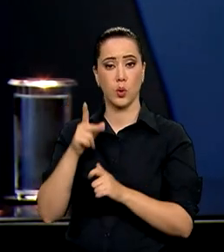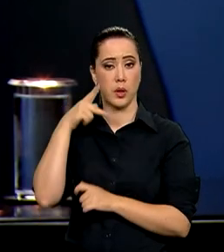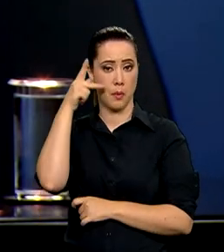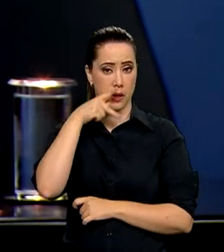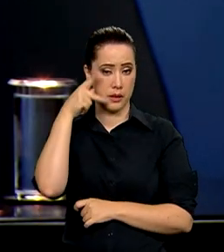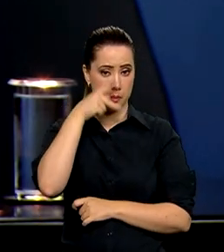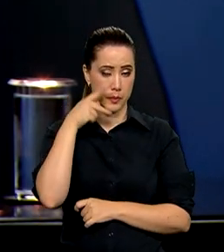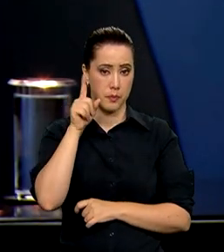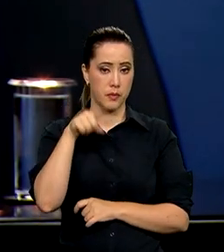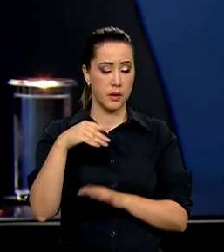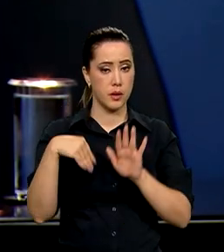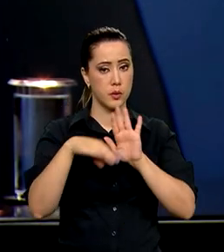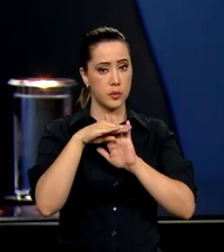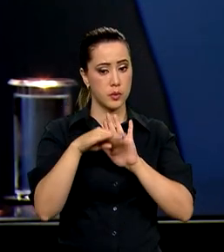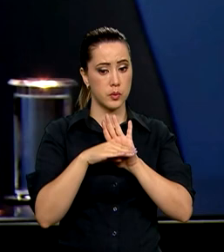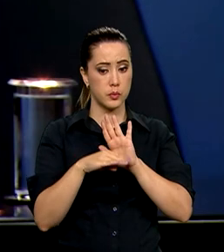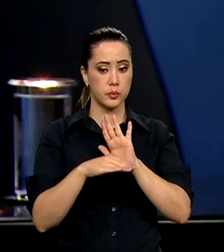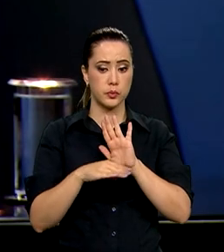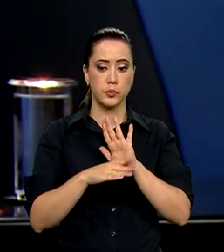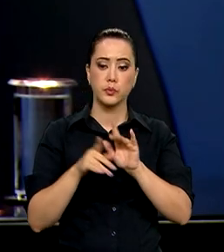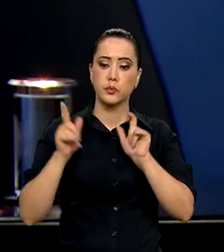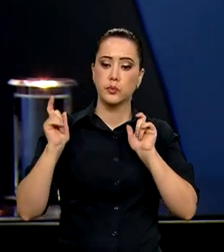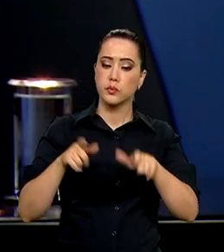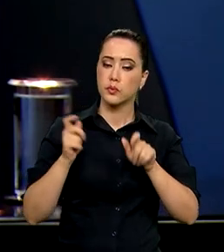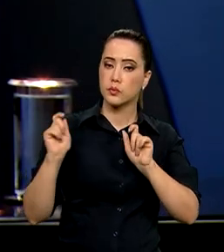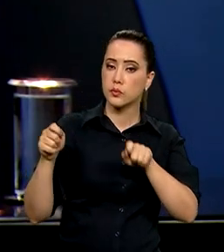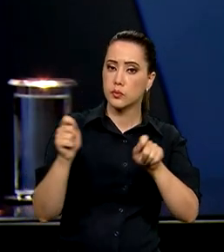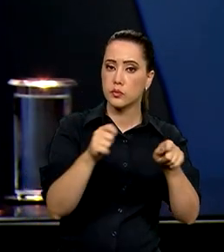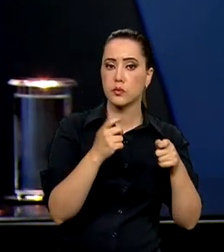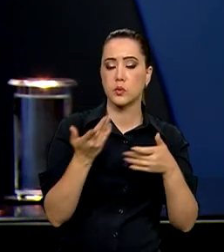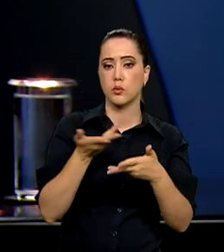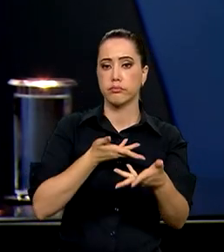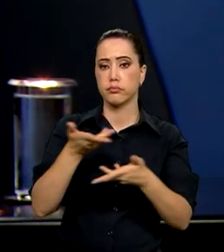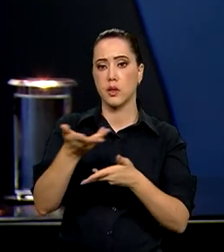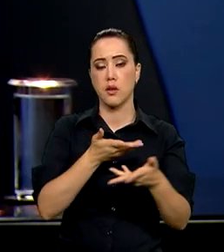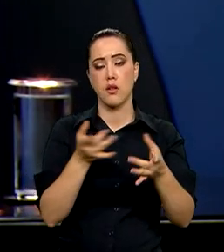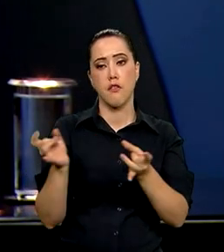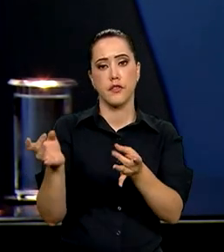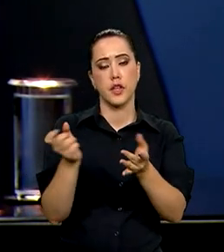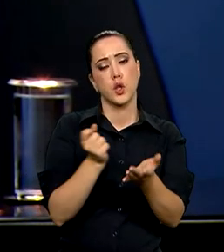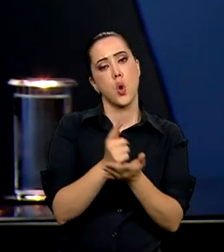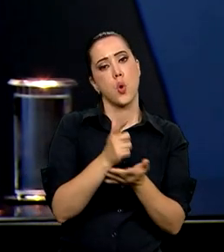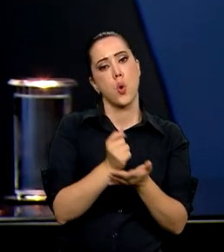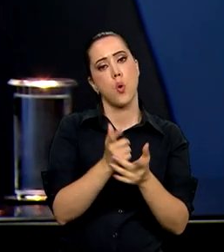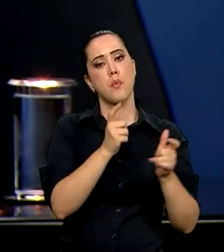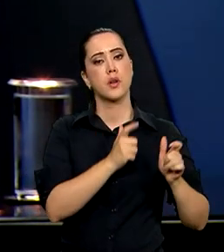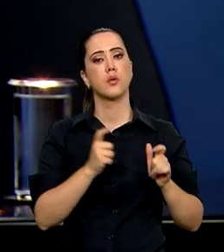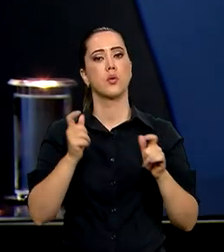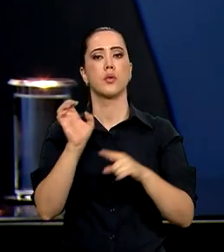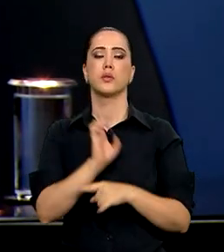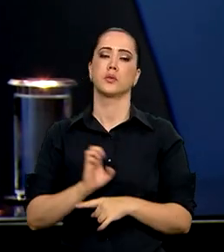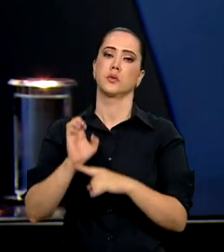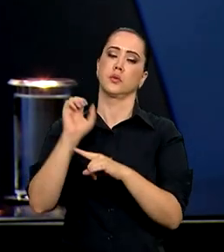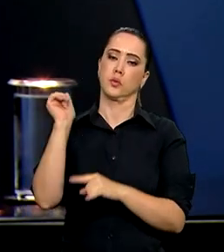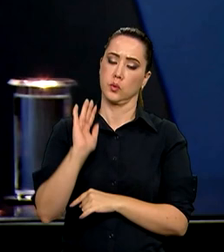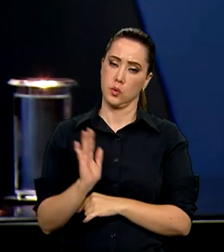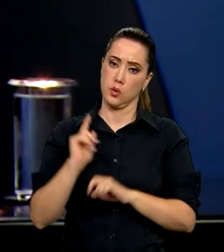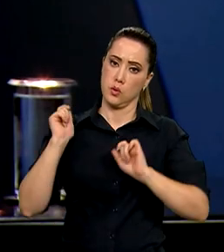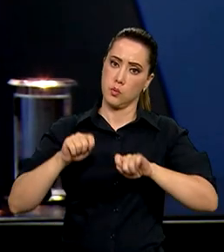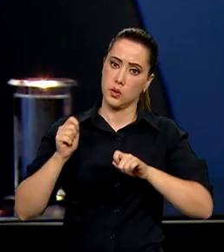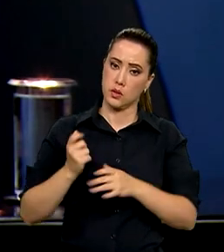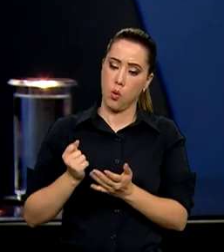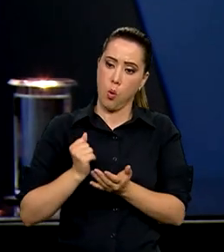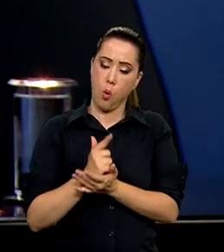programa que consiste na realização de rodadas de negócios nos estados brasileiros, trazendo